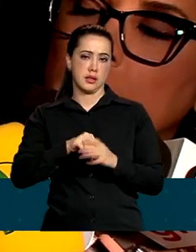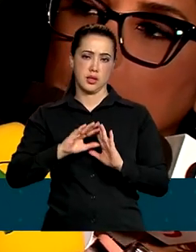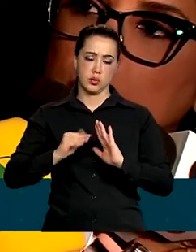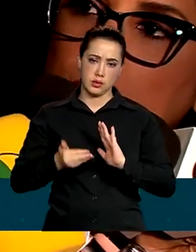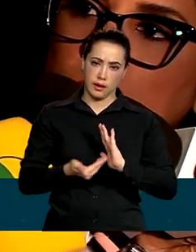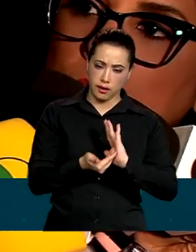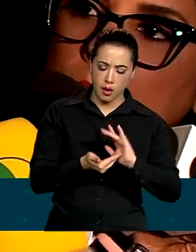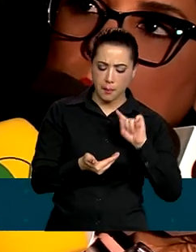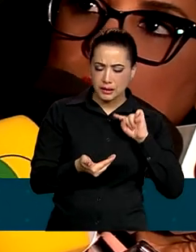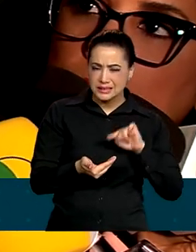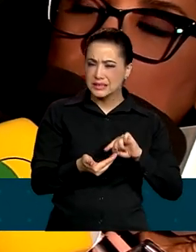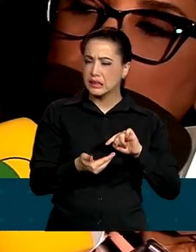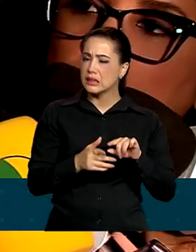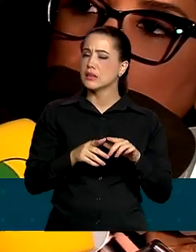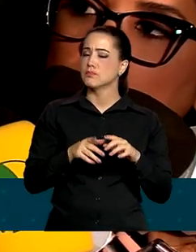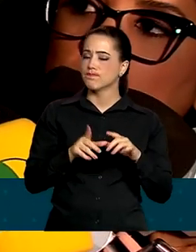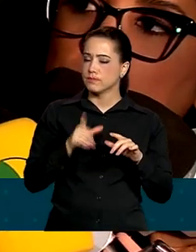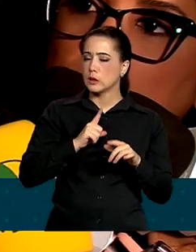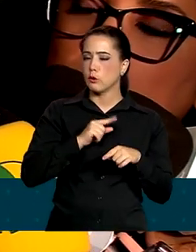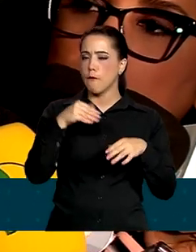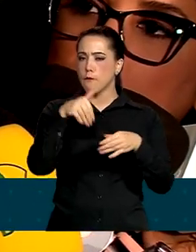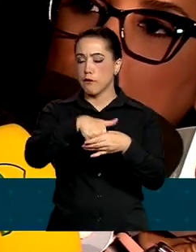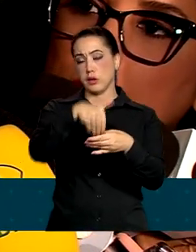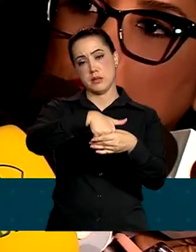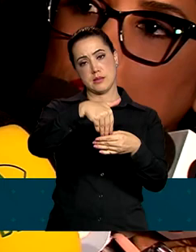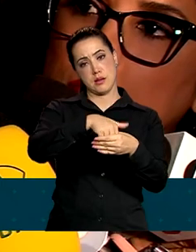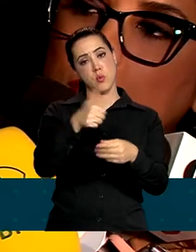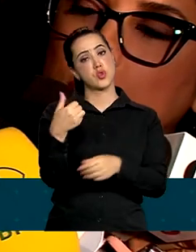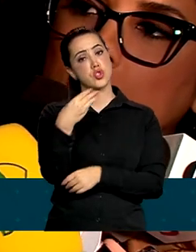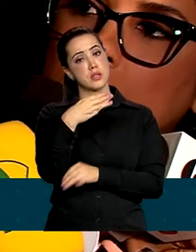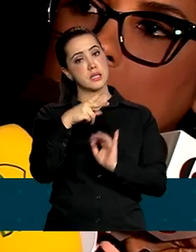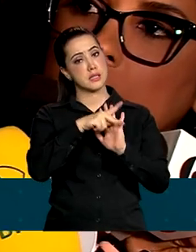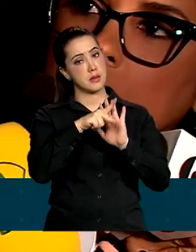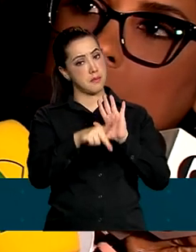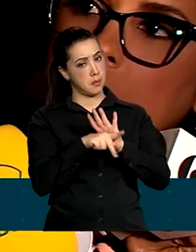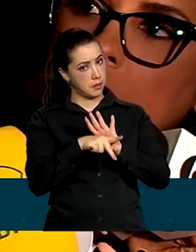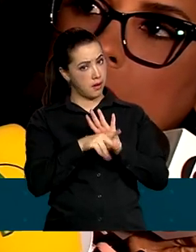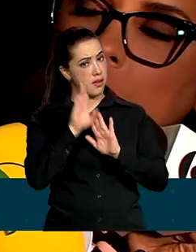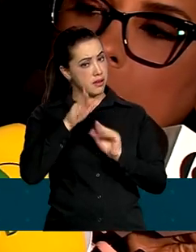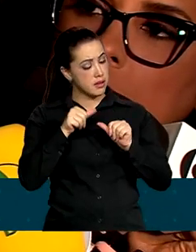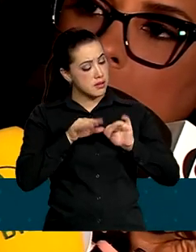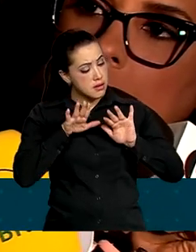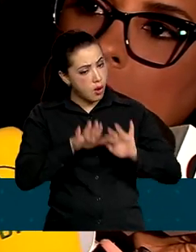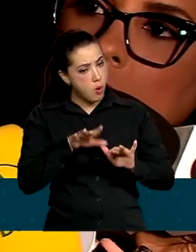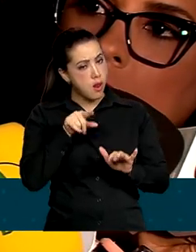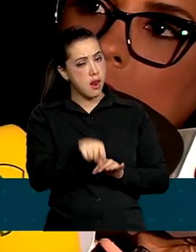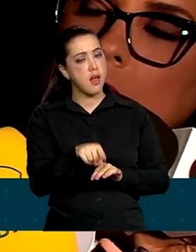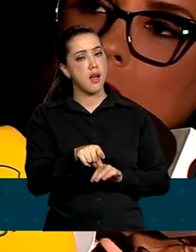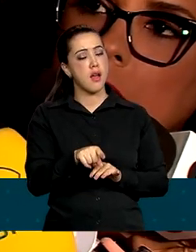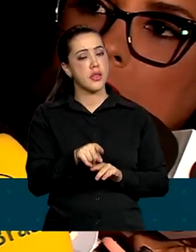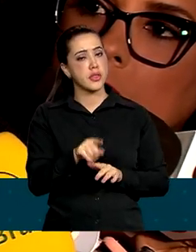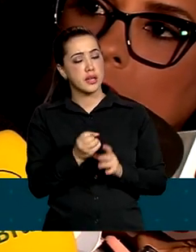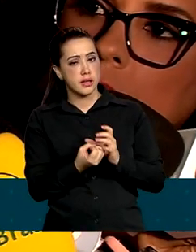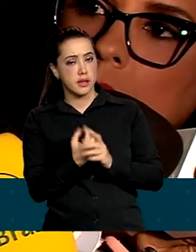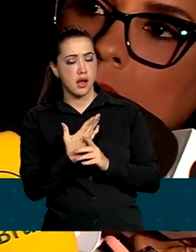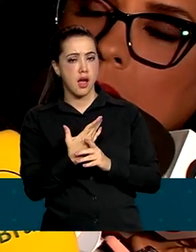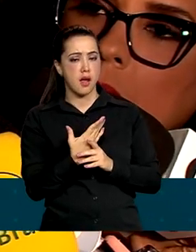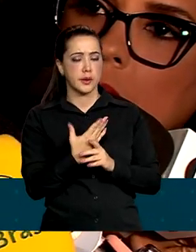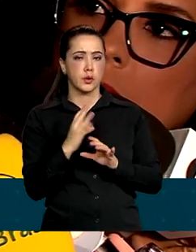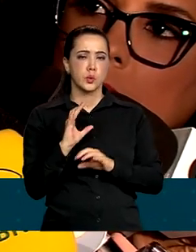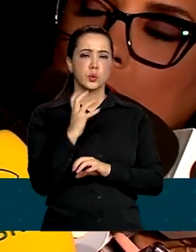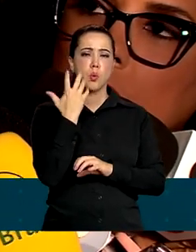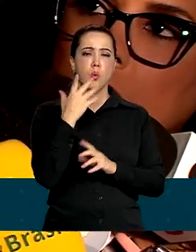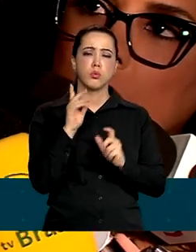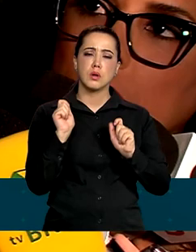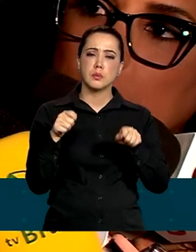ritmo concentrado de votação das 13 MPs que estão lá, e construir um ambiente que eu acredito que será de